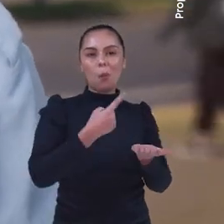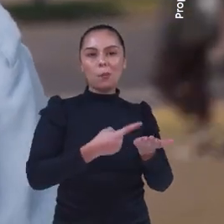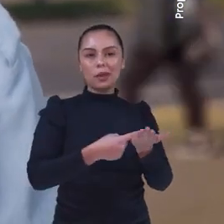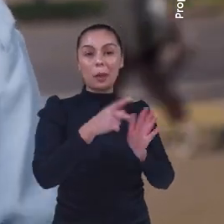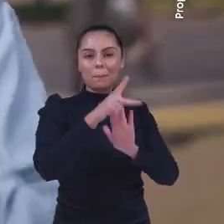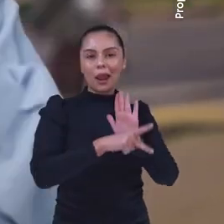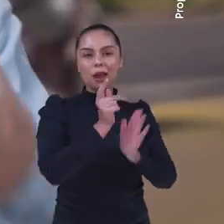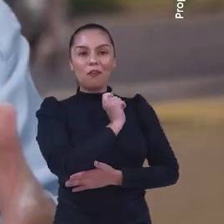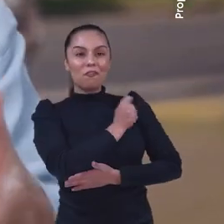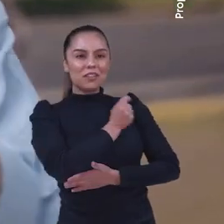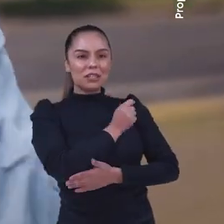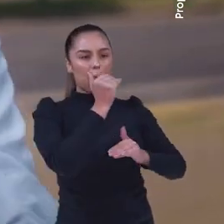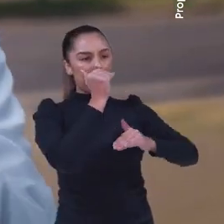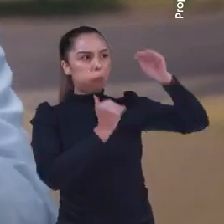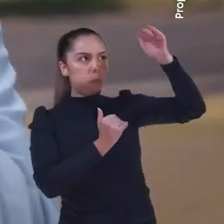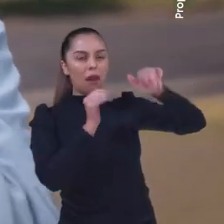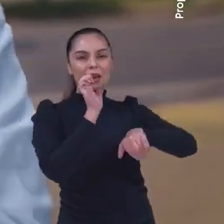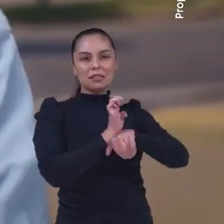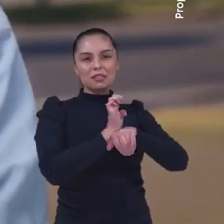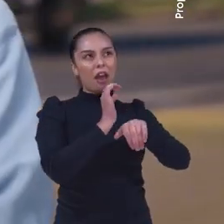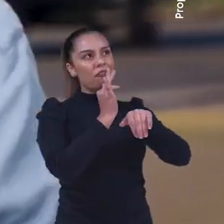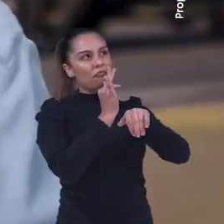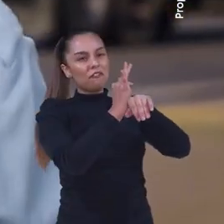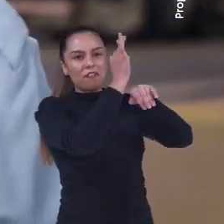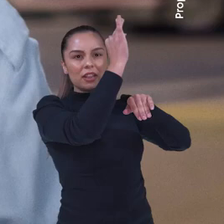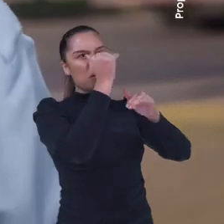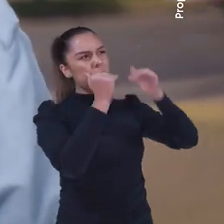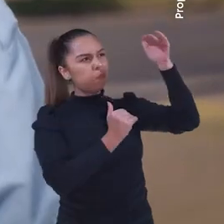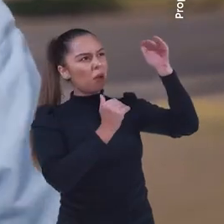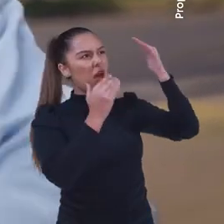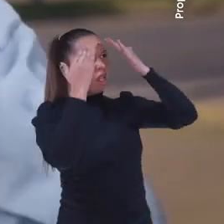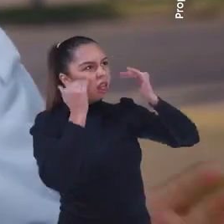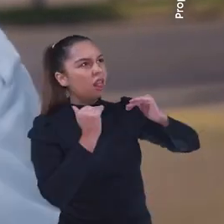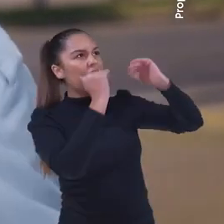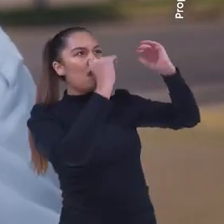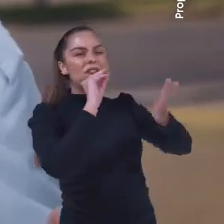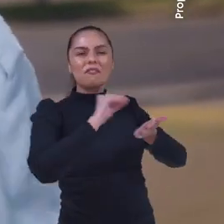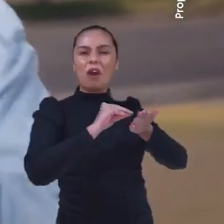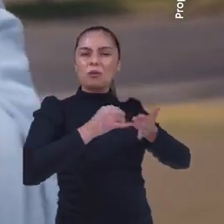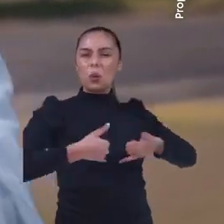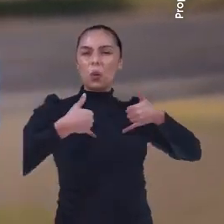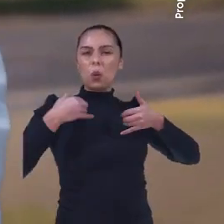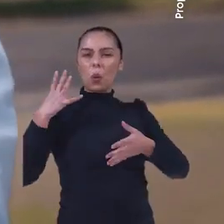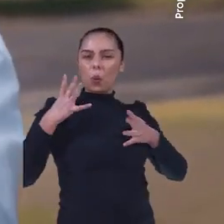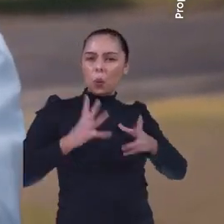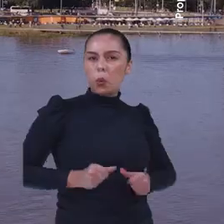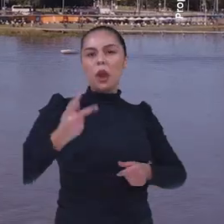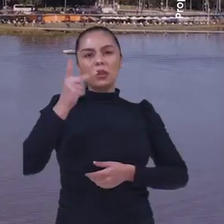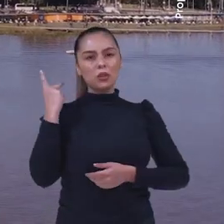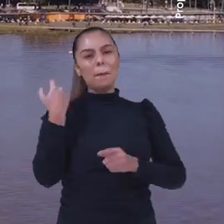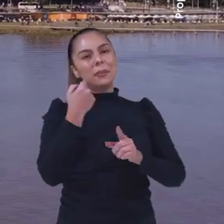plano fiscal que coloca o estado de de joelhos perante a união uma submissão que desonra a nossa história e que precisa ser